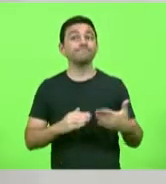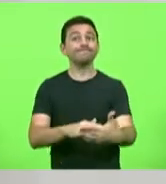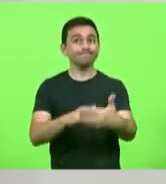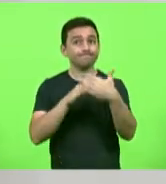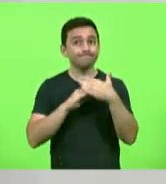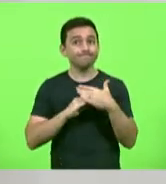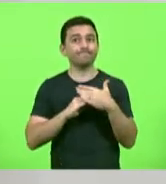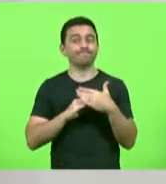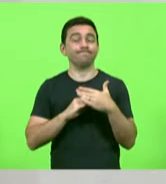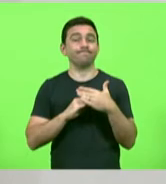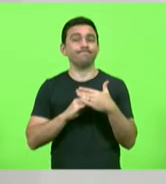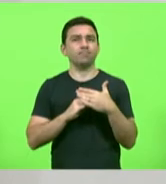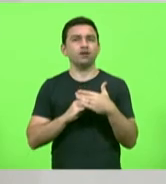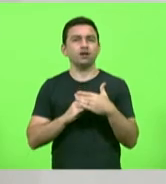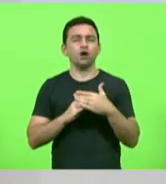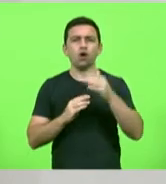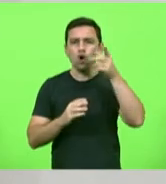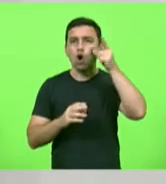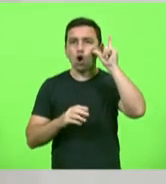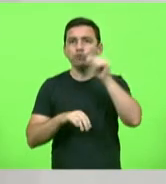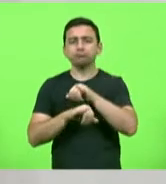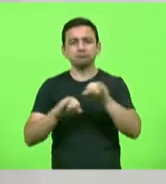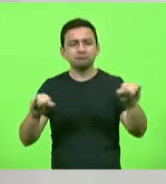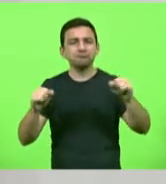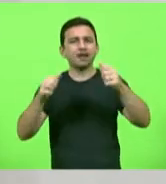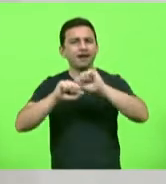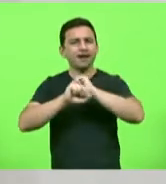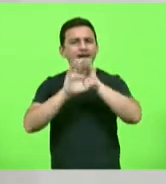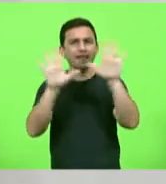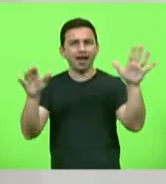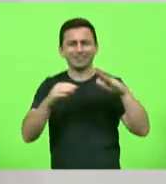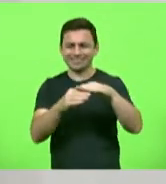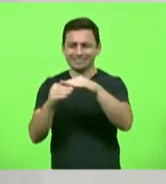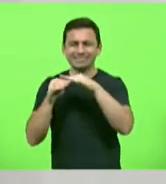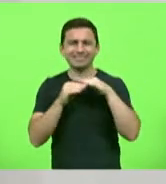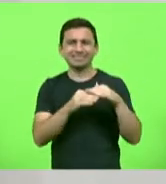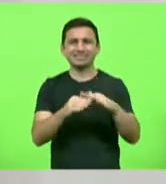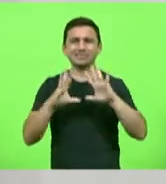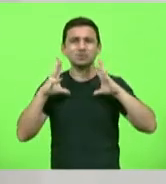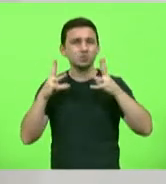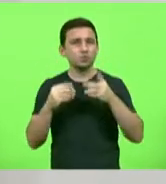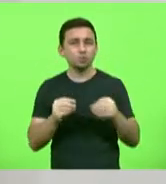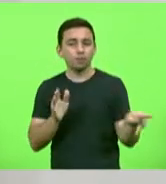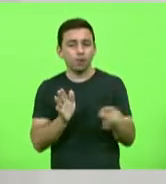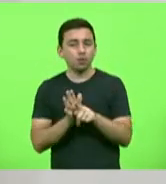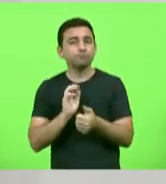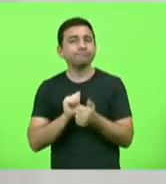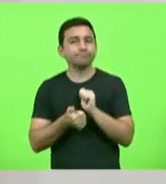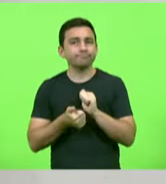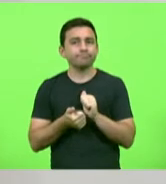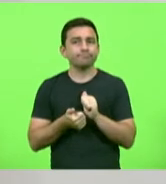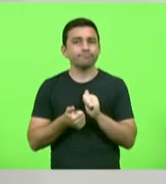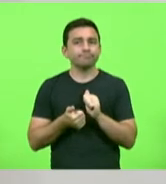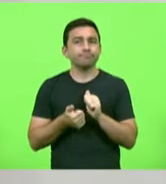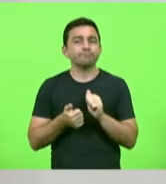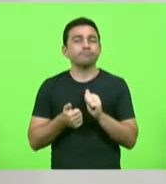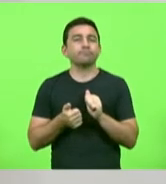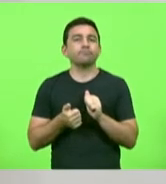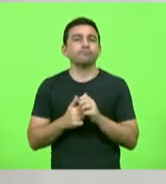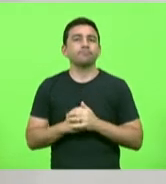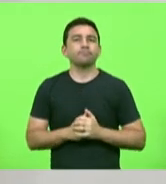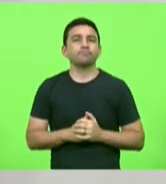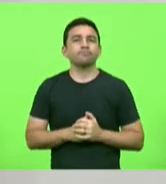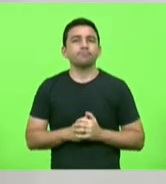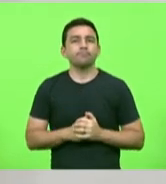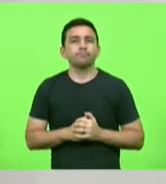bem claro ontem, em tom uníssono, pelo segmento desportivo de Santa Catarina.